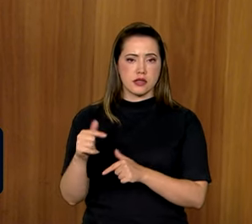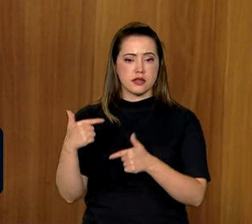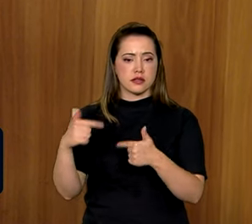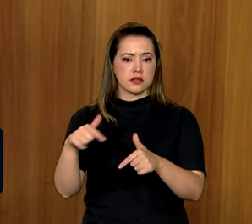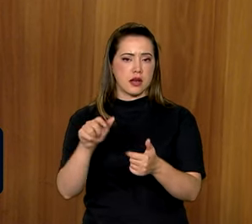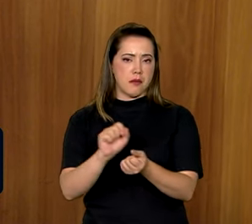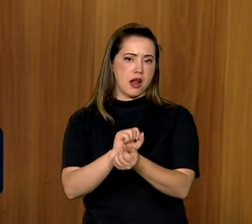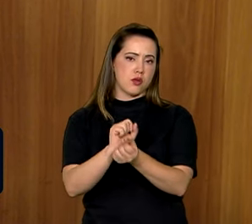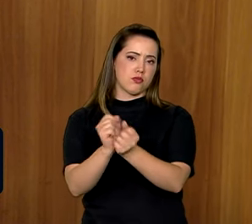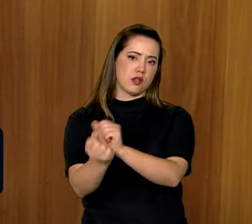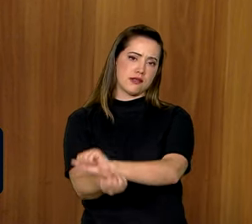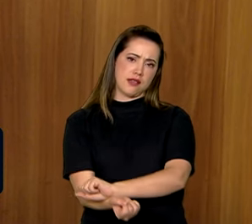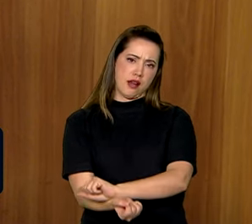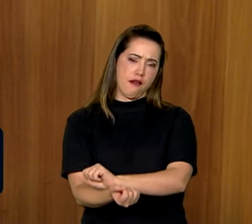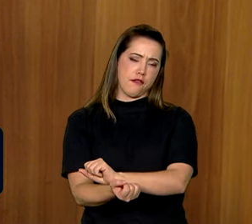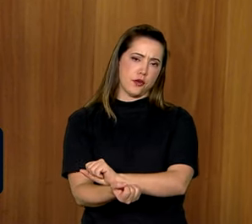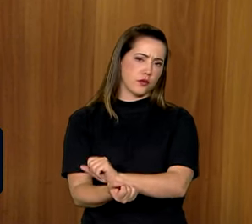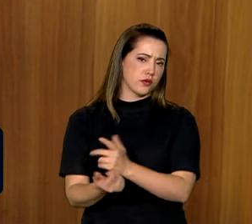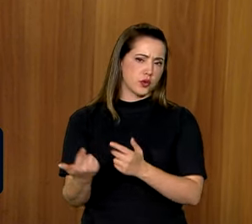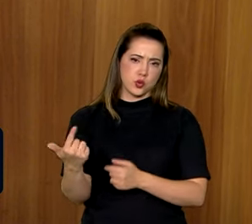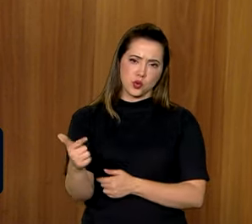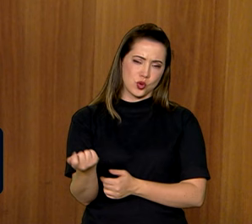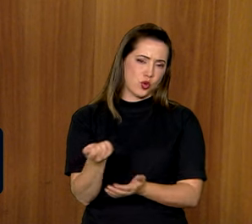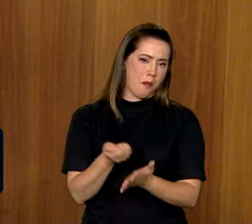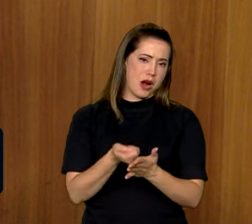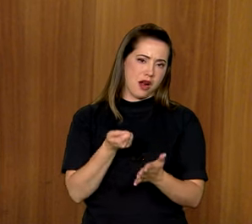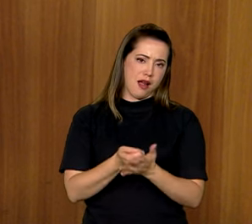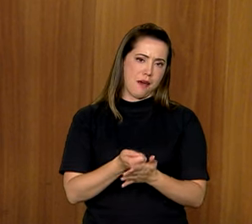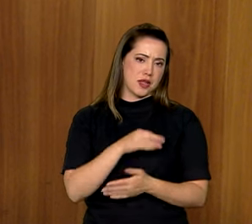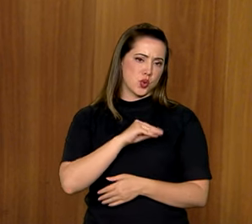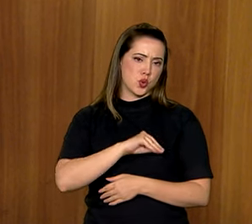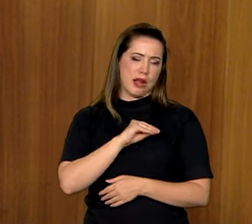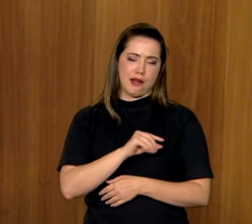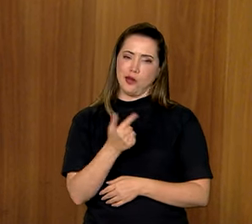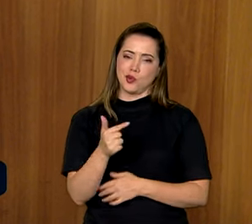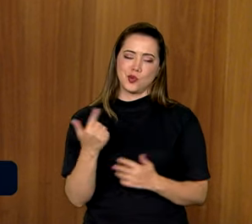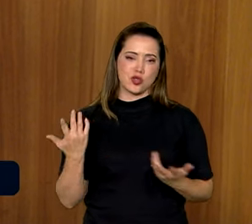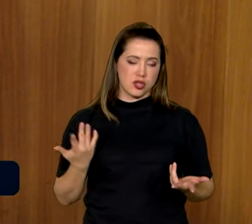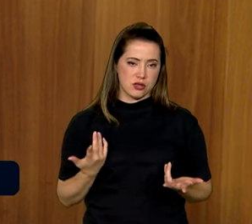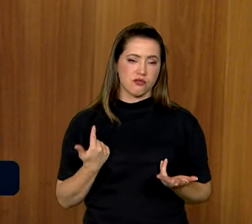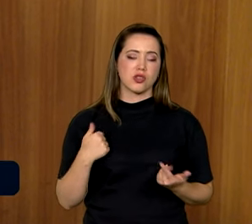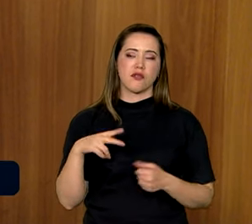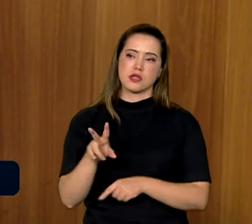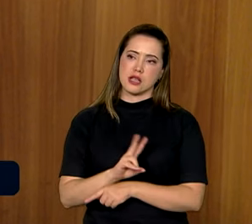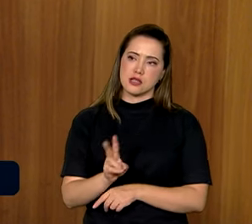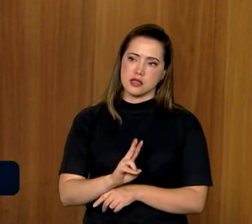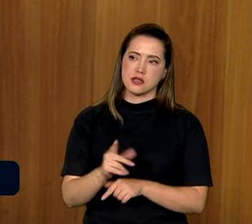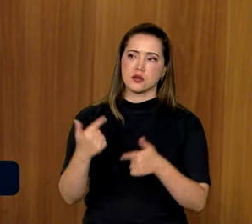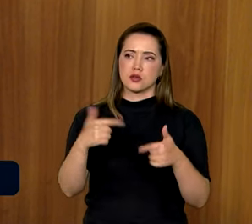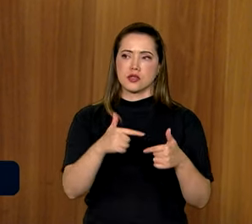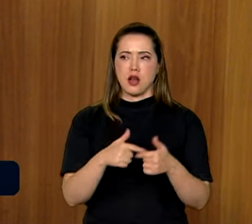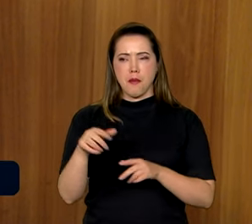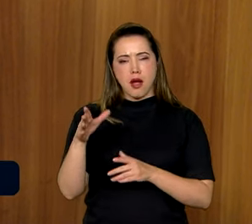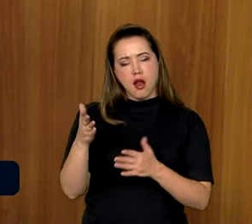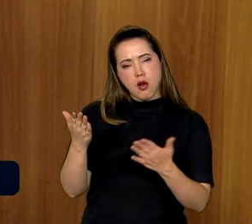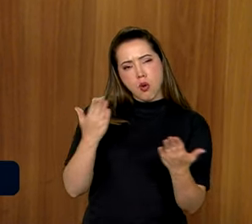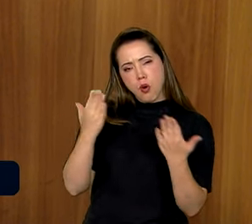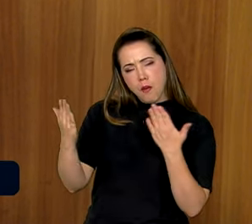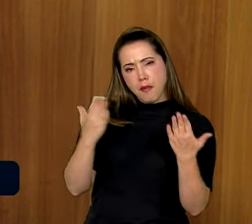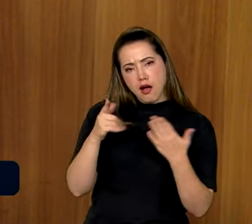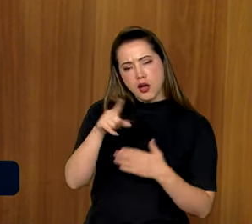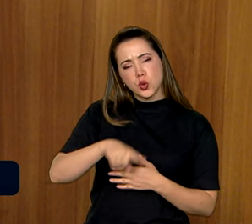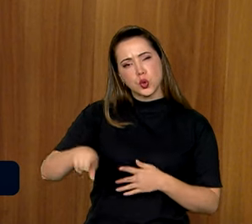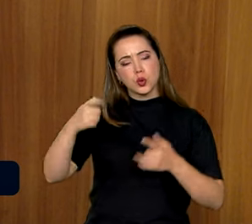condição de trabalho escravo, ele não tinha as suas verbas e os seus direitos respeitados. A inspeção do trabalho calcula tudo aquilo que é efetivamente